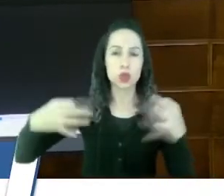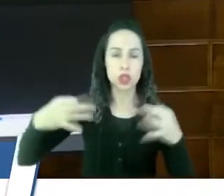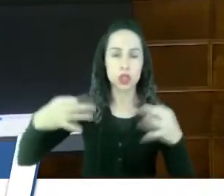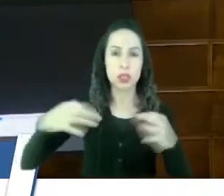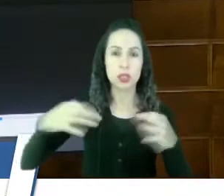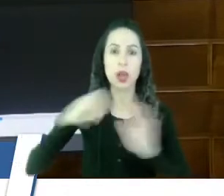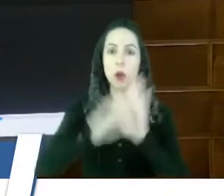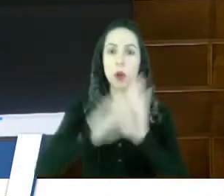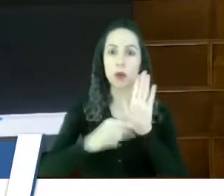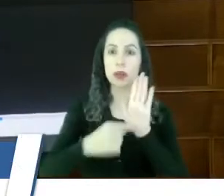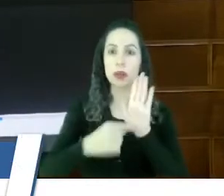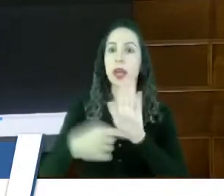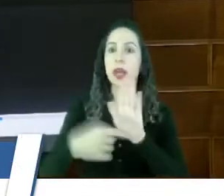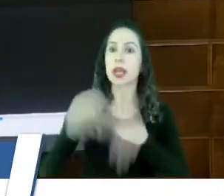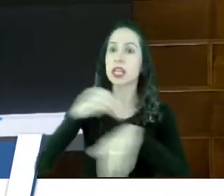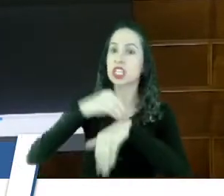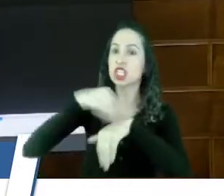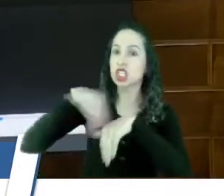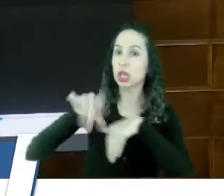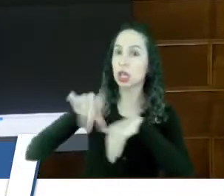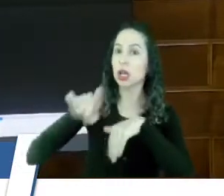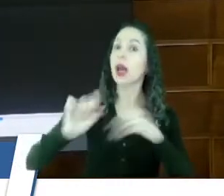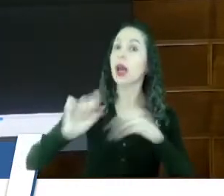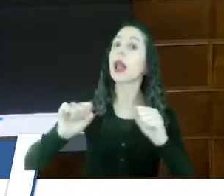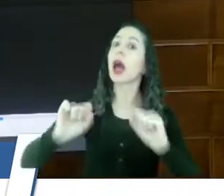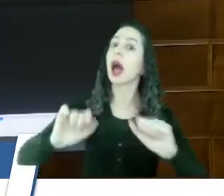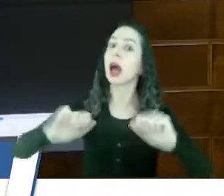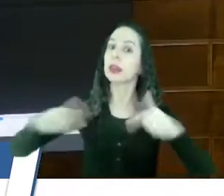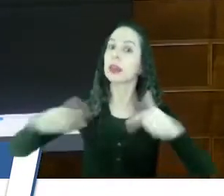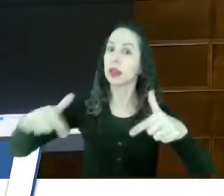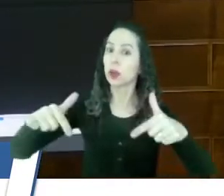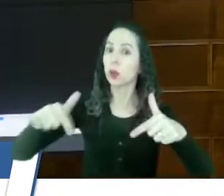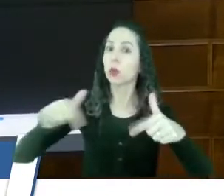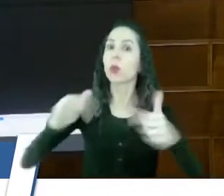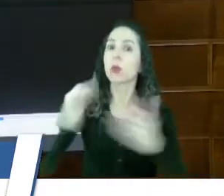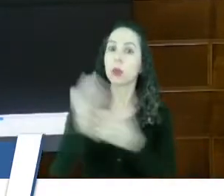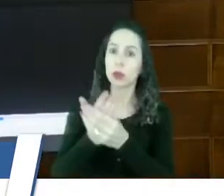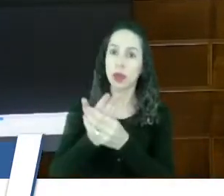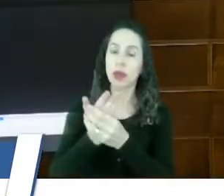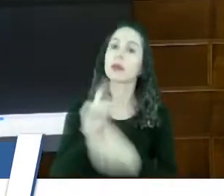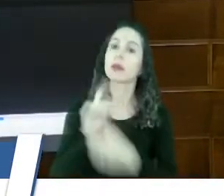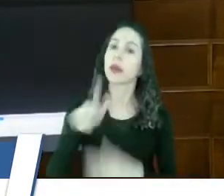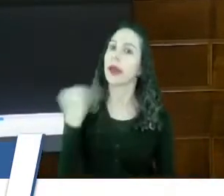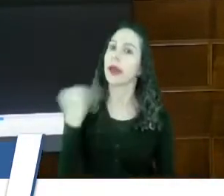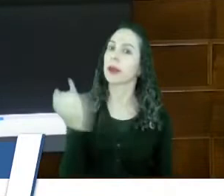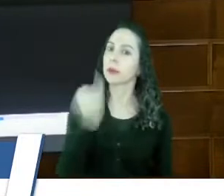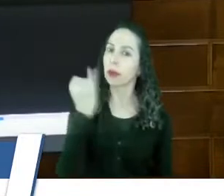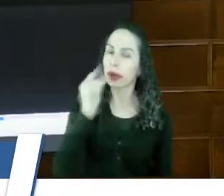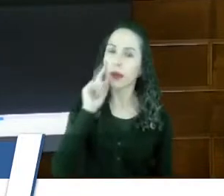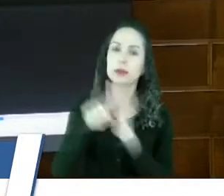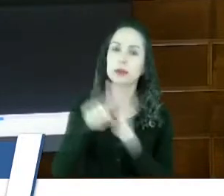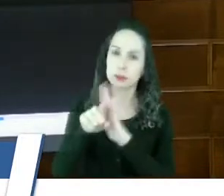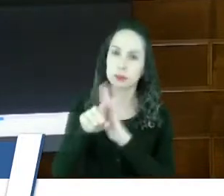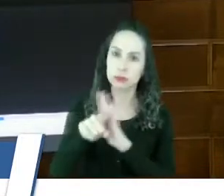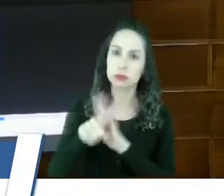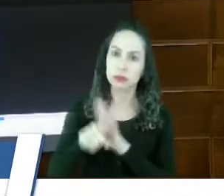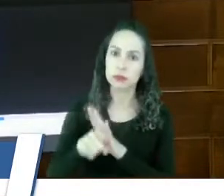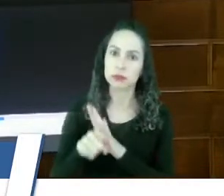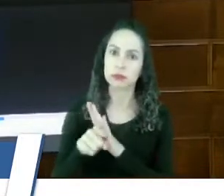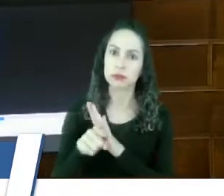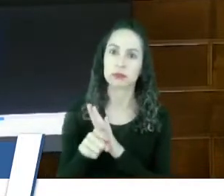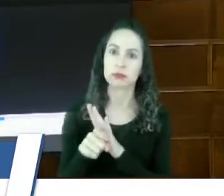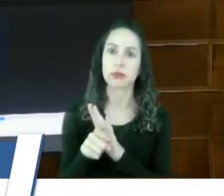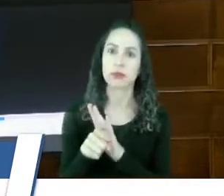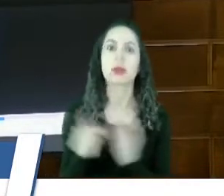indicando a possibilidade de uma ação, ele é sempre considerado. E, no caso, como